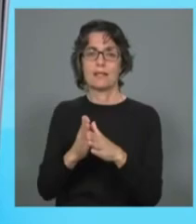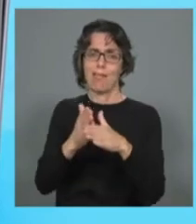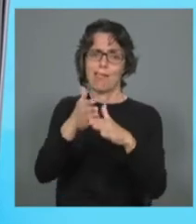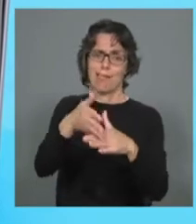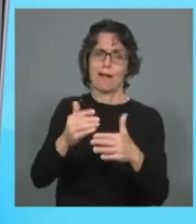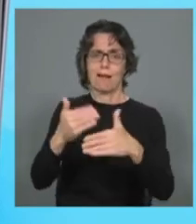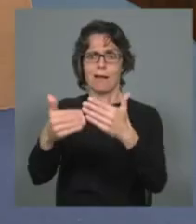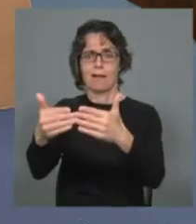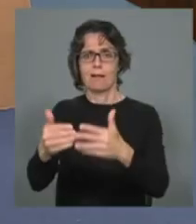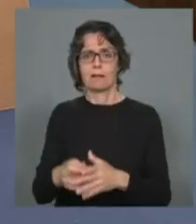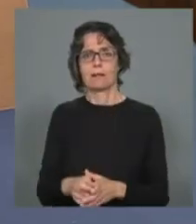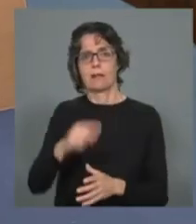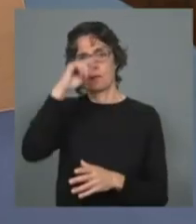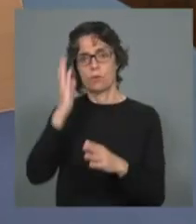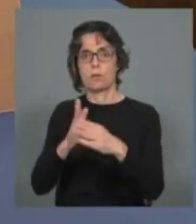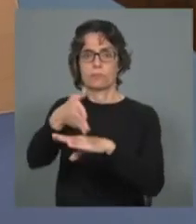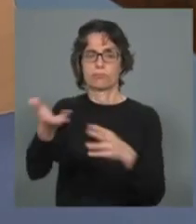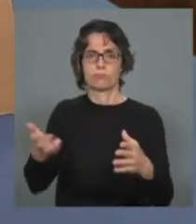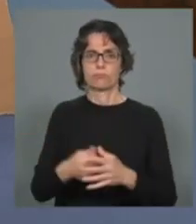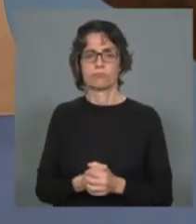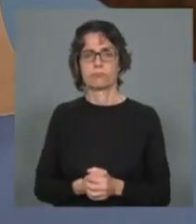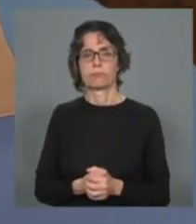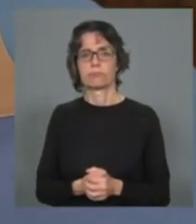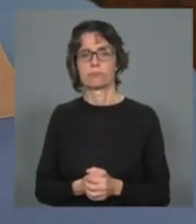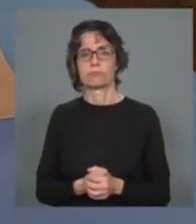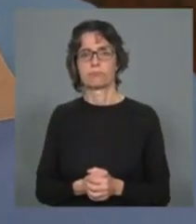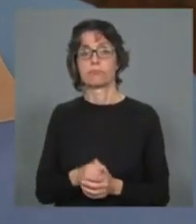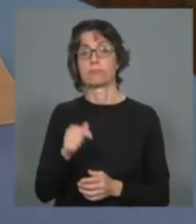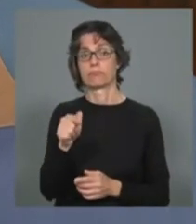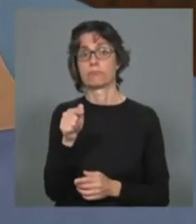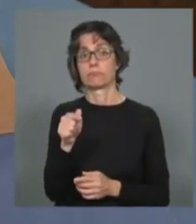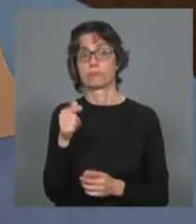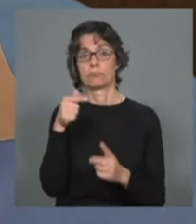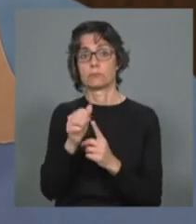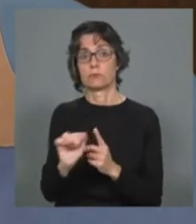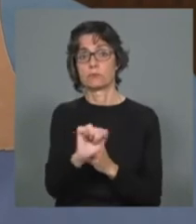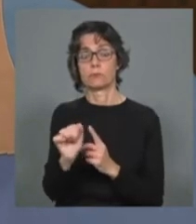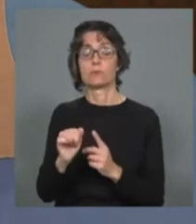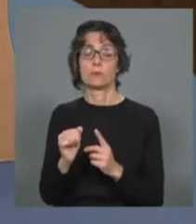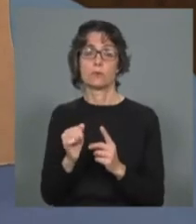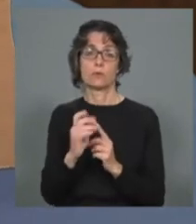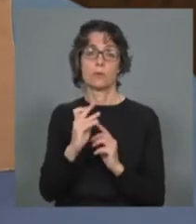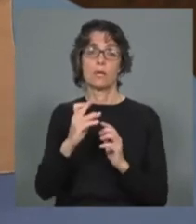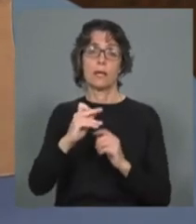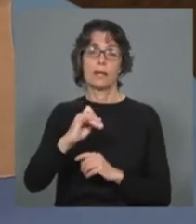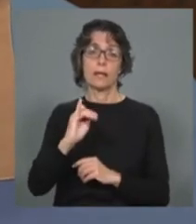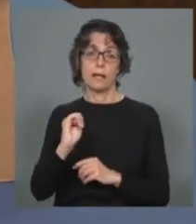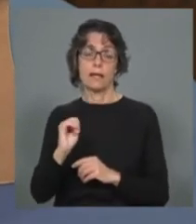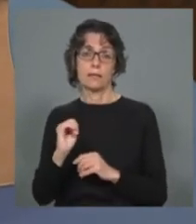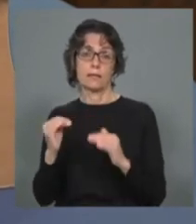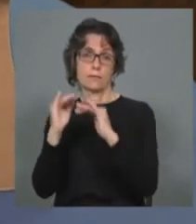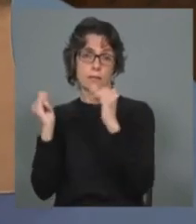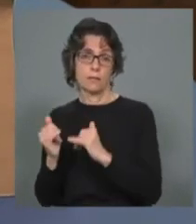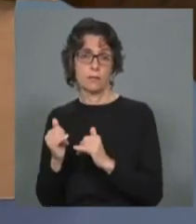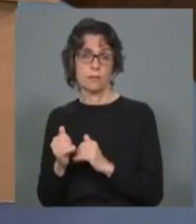difícil das suas vidas. E é uma causa que está a mobilizar a judaica que sofre a nível internacional. Sim, porque